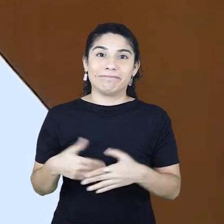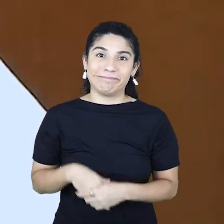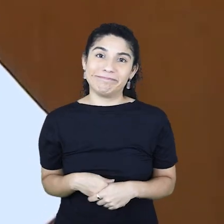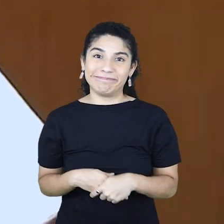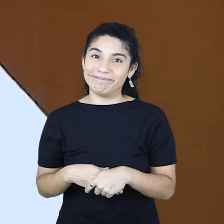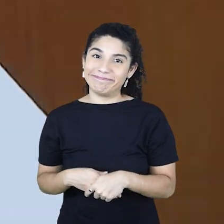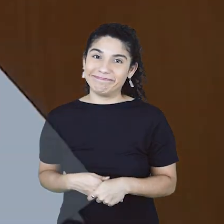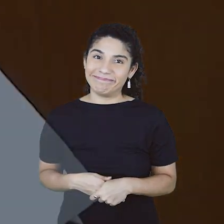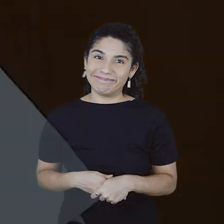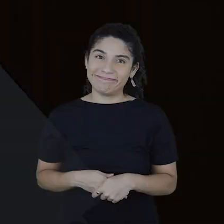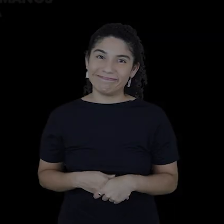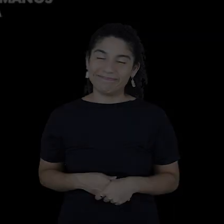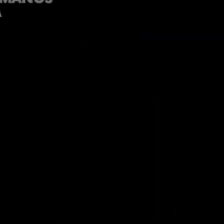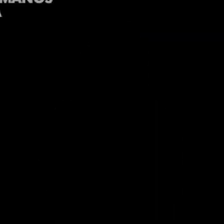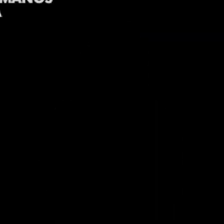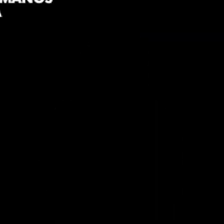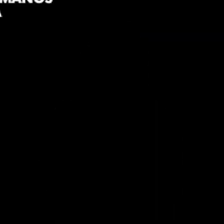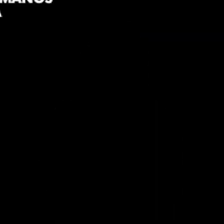aceitei.